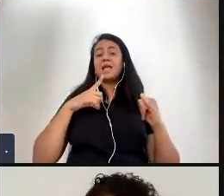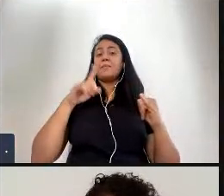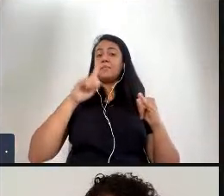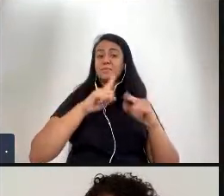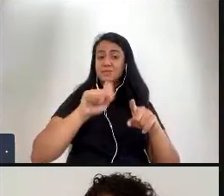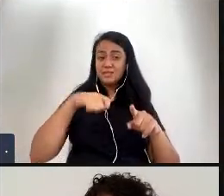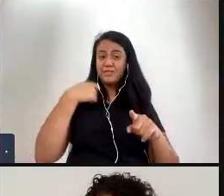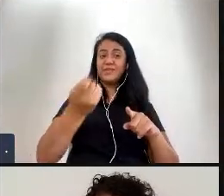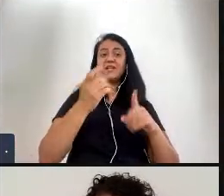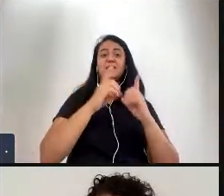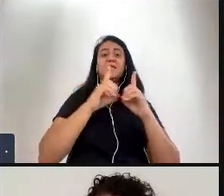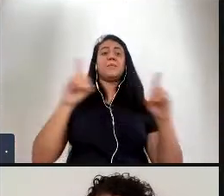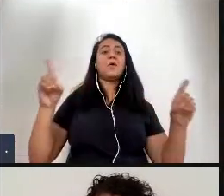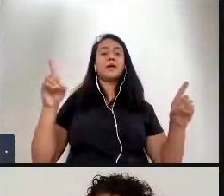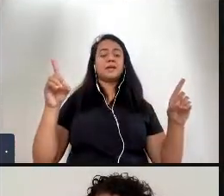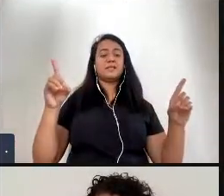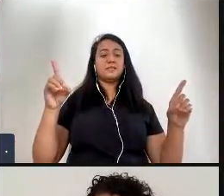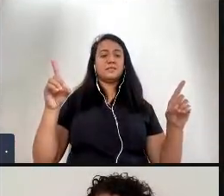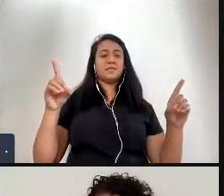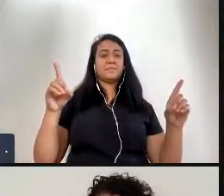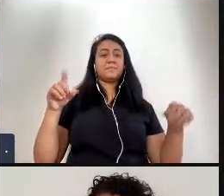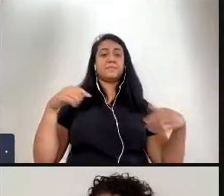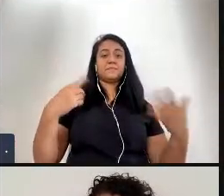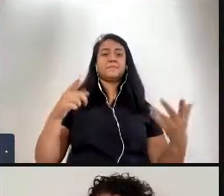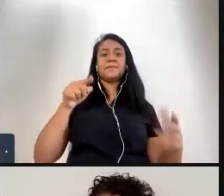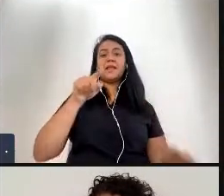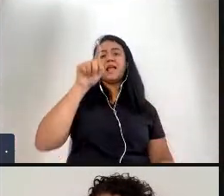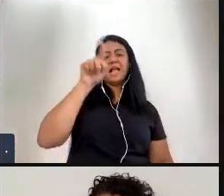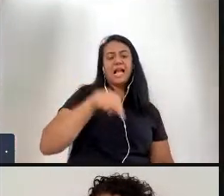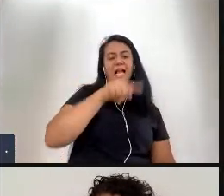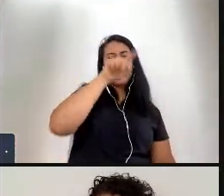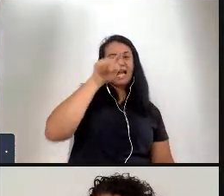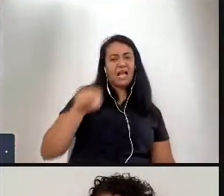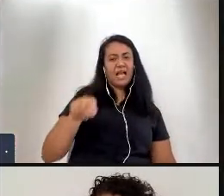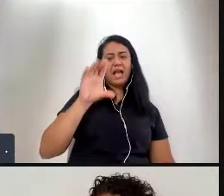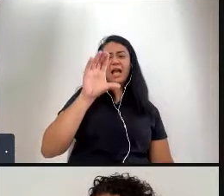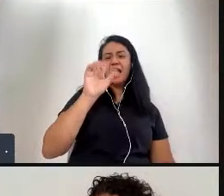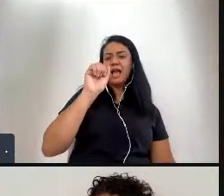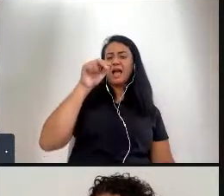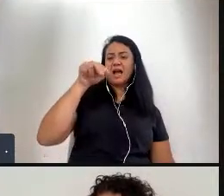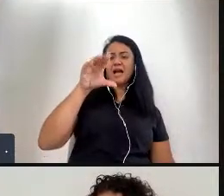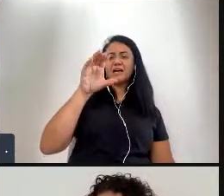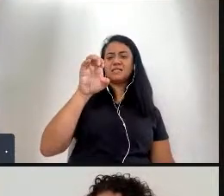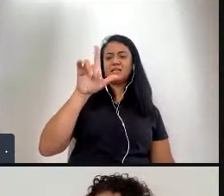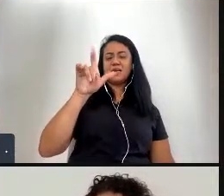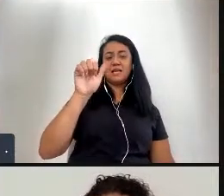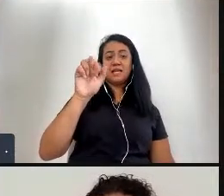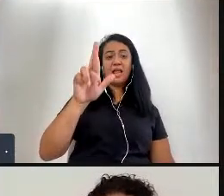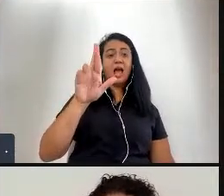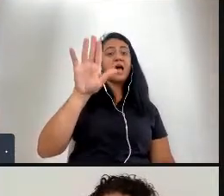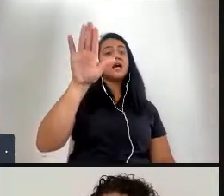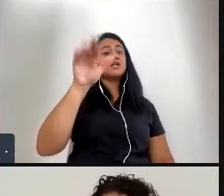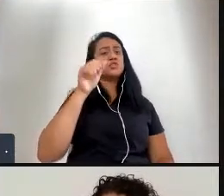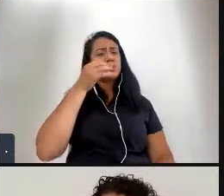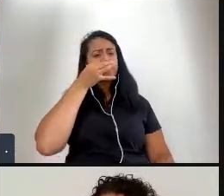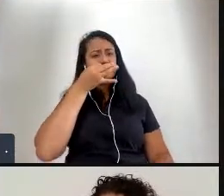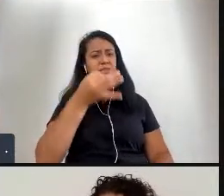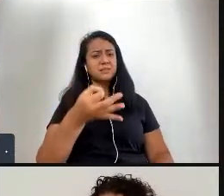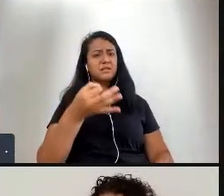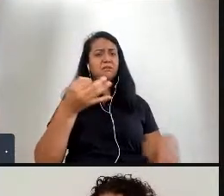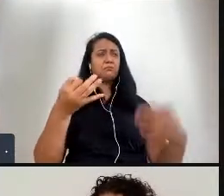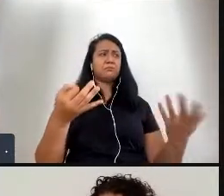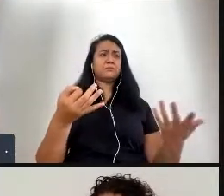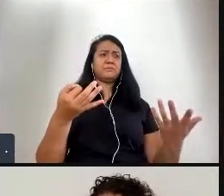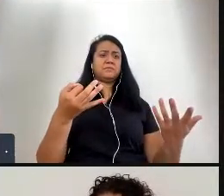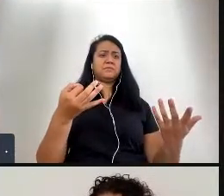coisa dessa cultura do cancelar que a professora chamou atenção me lembrou que nós estamos vivendo num momento